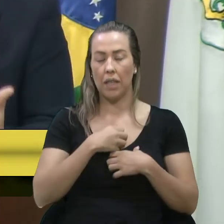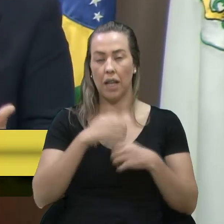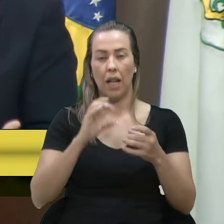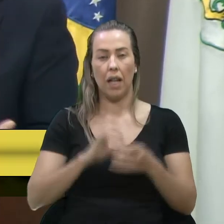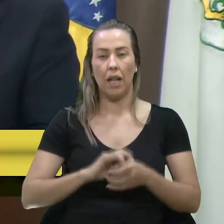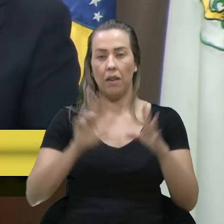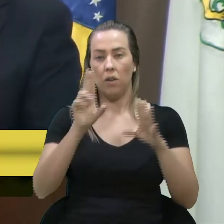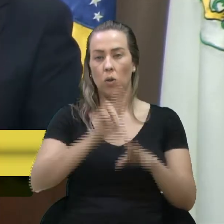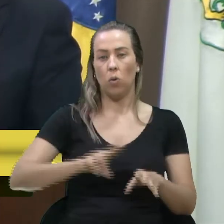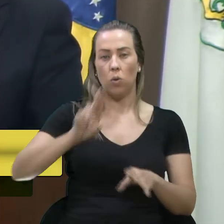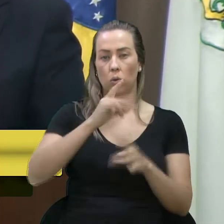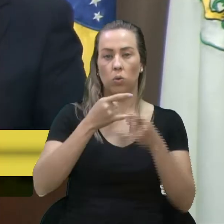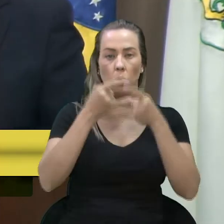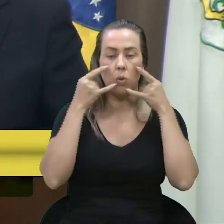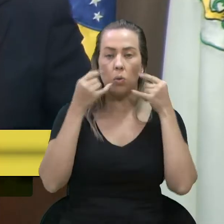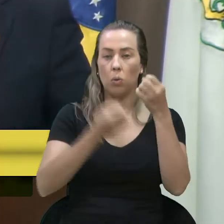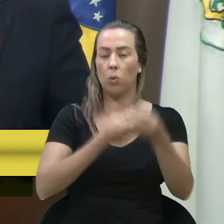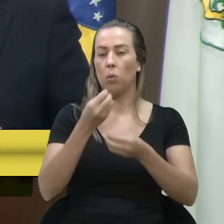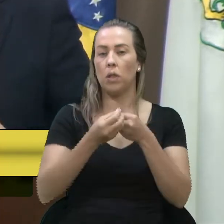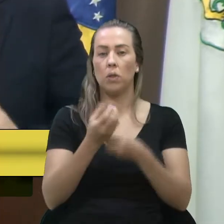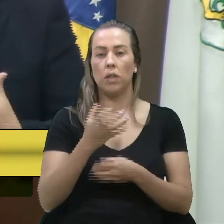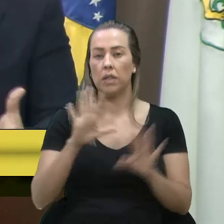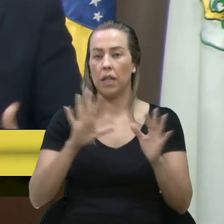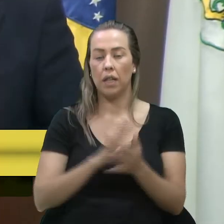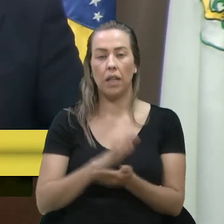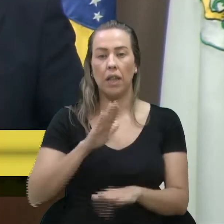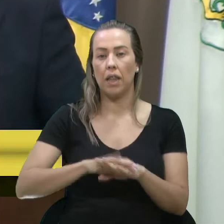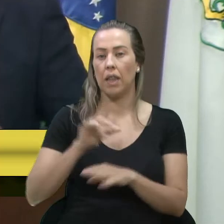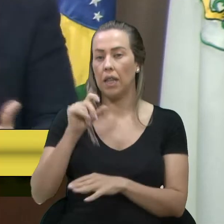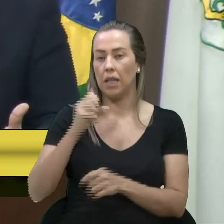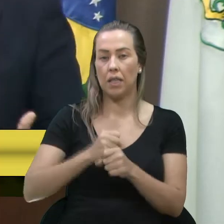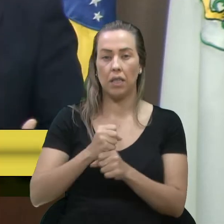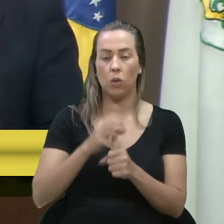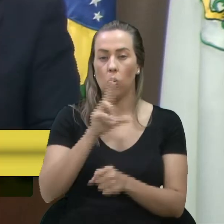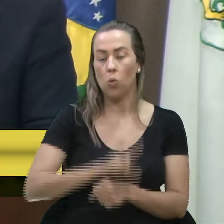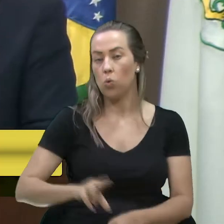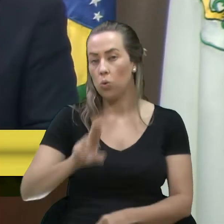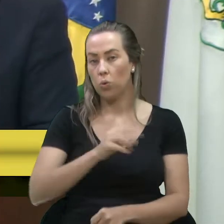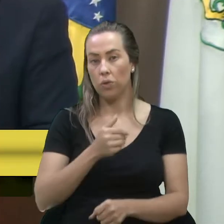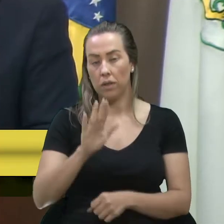que use essa máscara o quanto quiser, se quer ficar mais dez anos usando, que use.